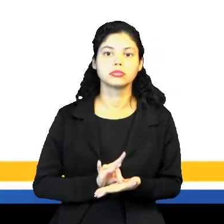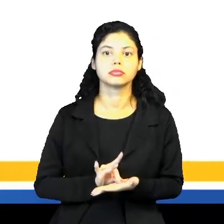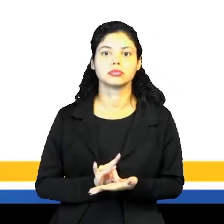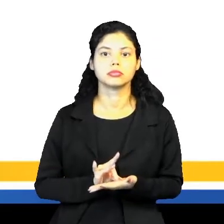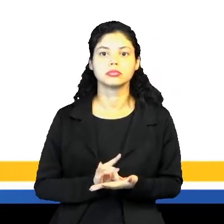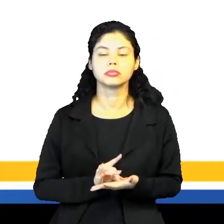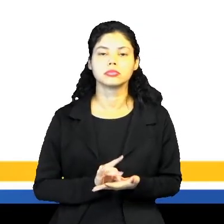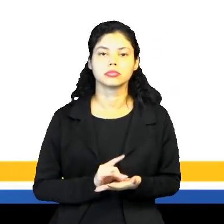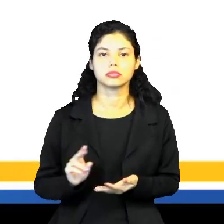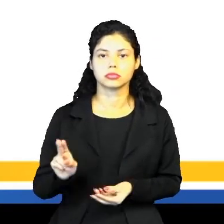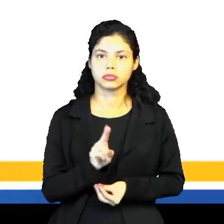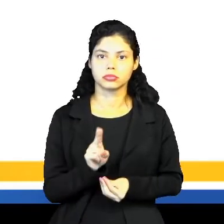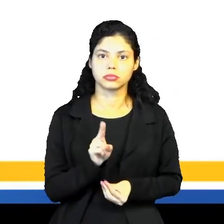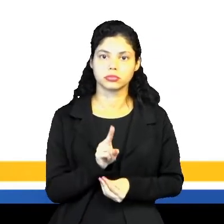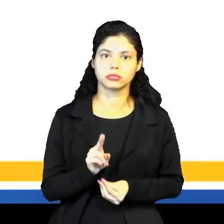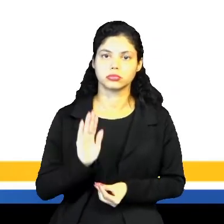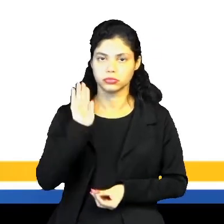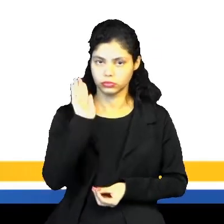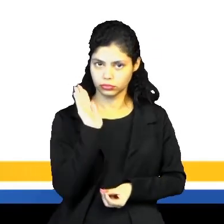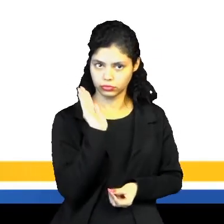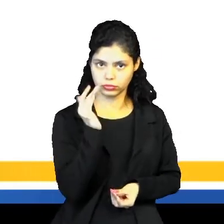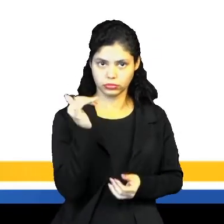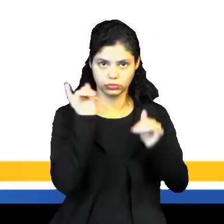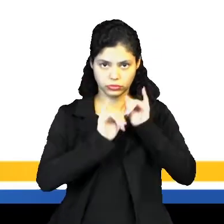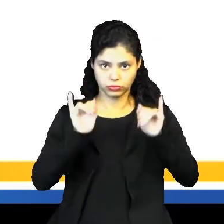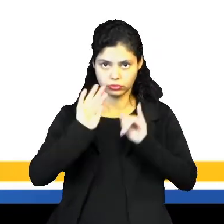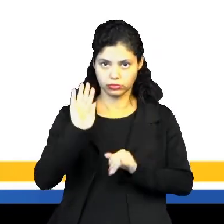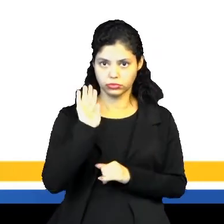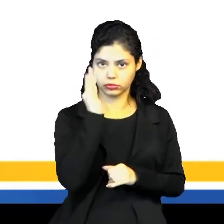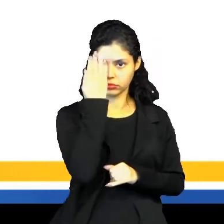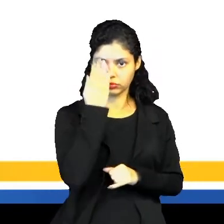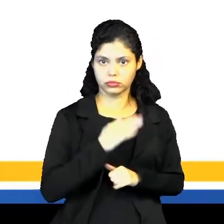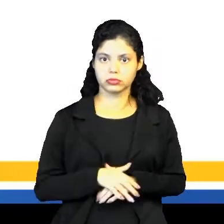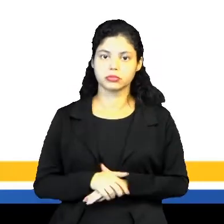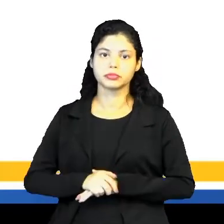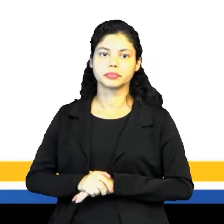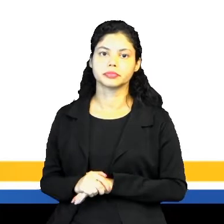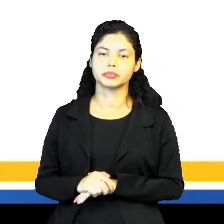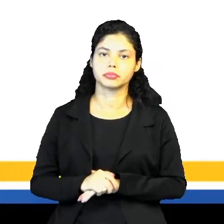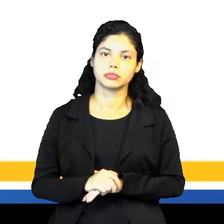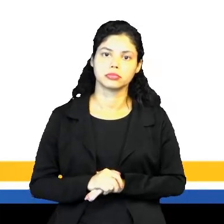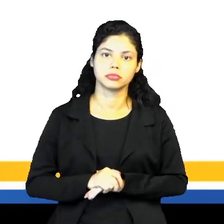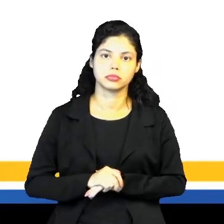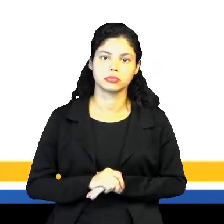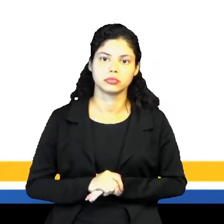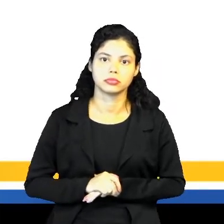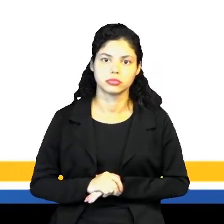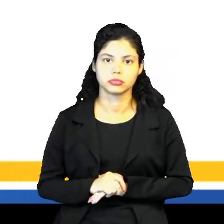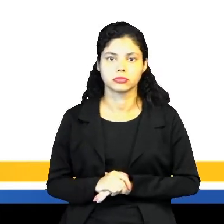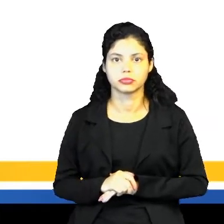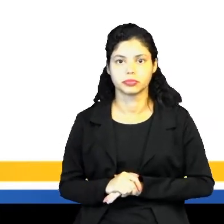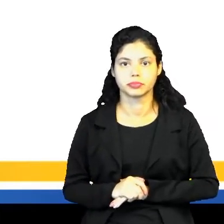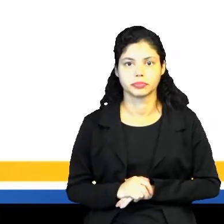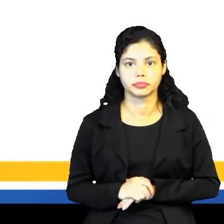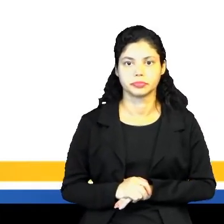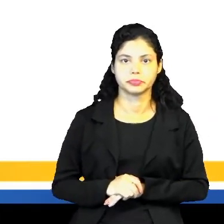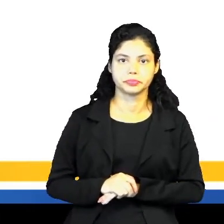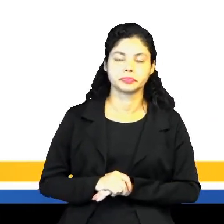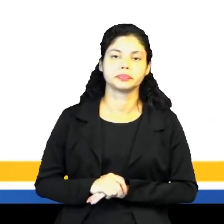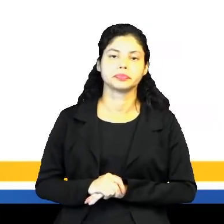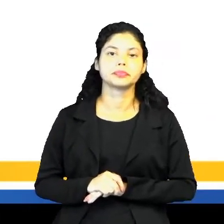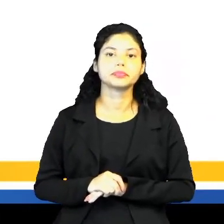chamamos das famosas fake news, né? Que é notícia falsa, tá? Então, ela tem esse caráter com a verdade.